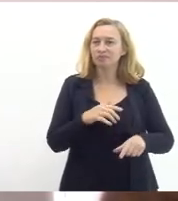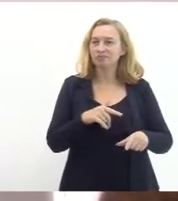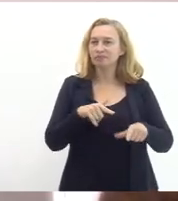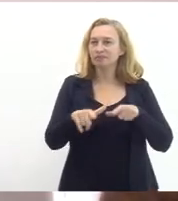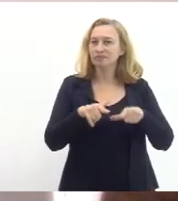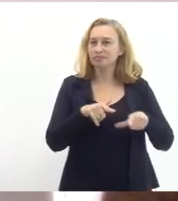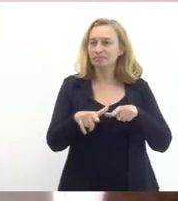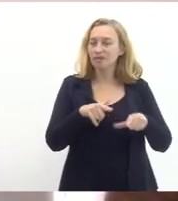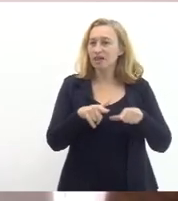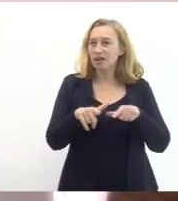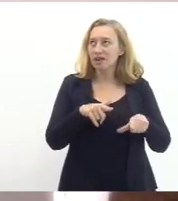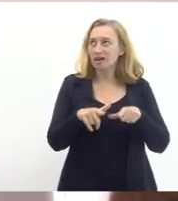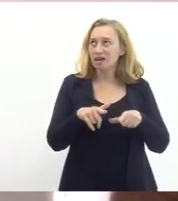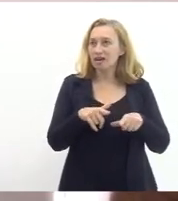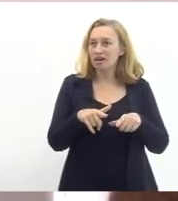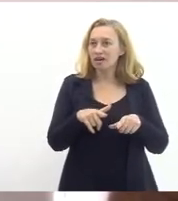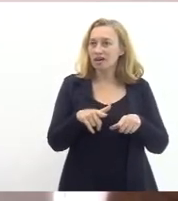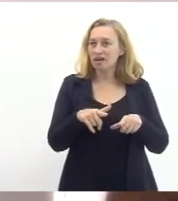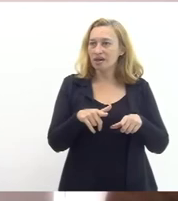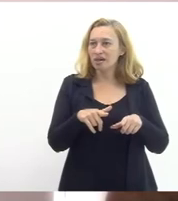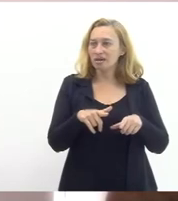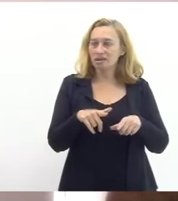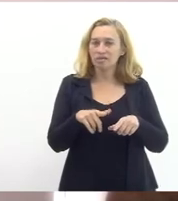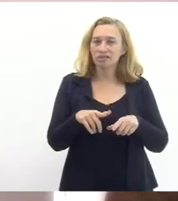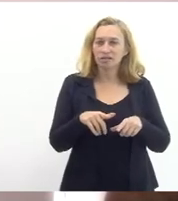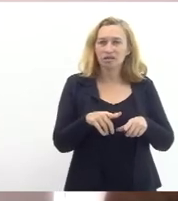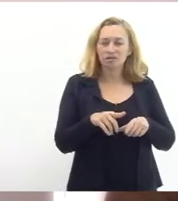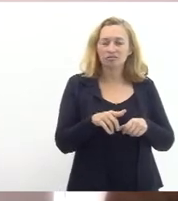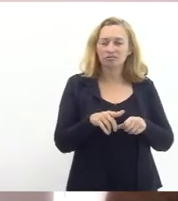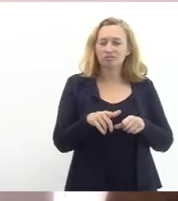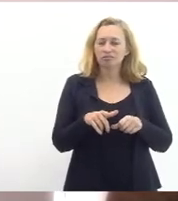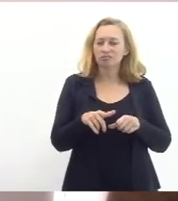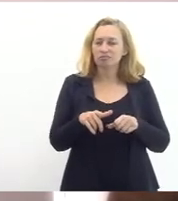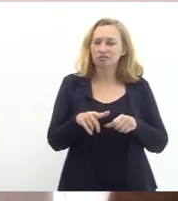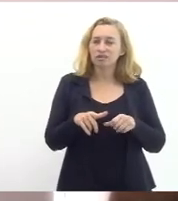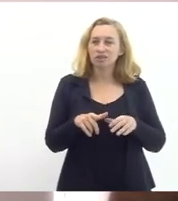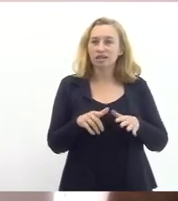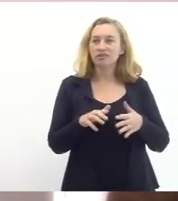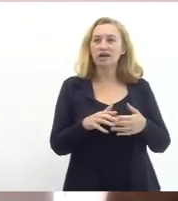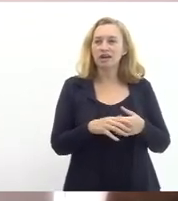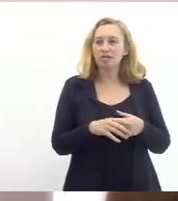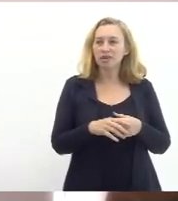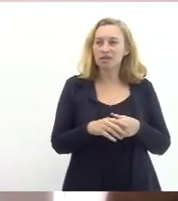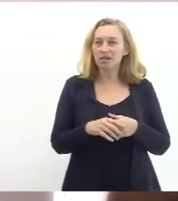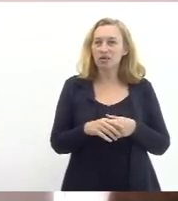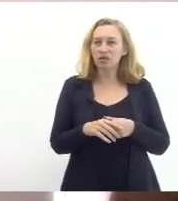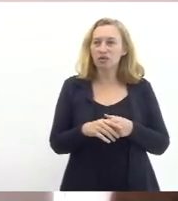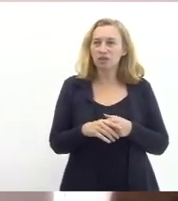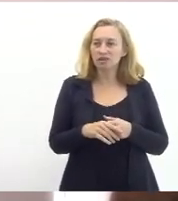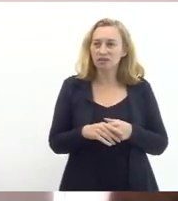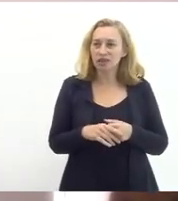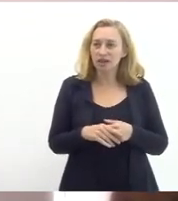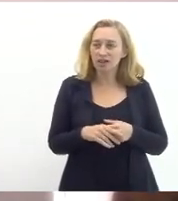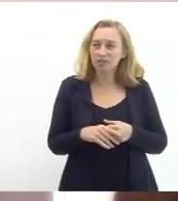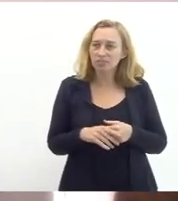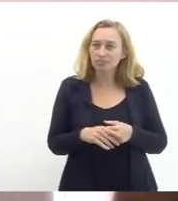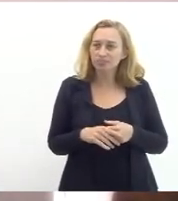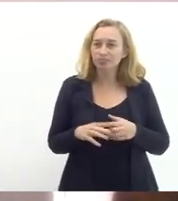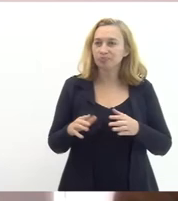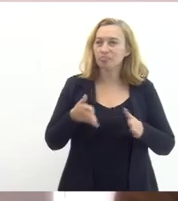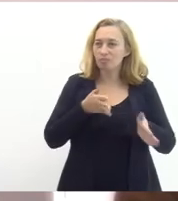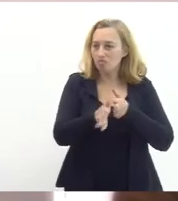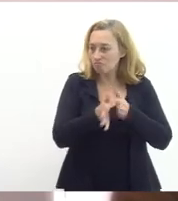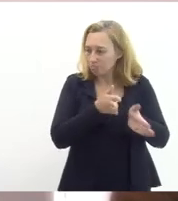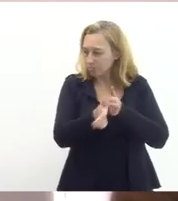que por sua vez asseguram um direito fundamental que o que garante o direito que garante o acesso